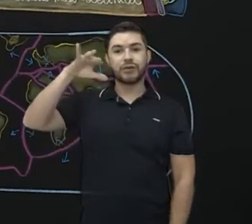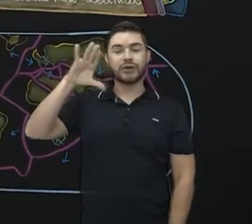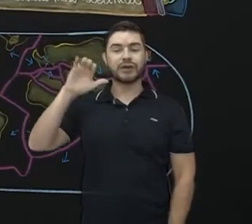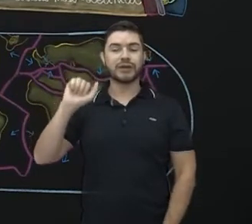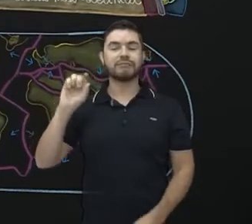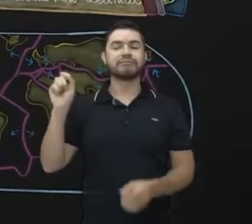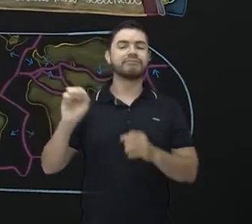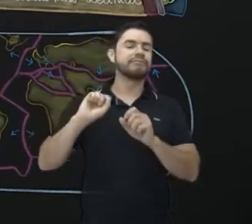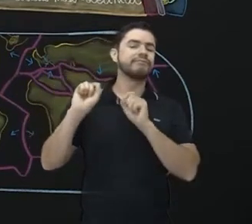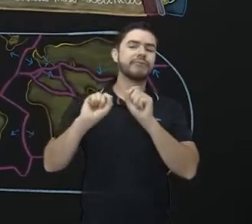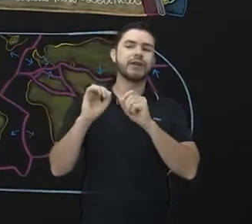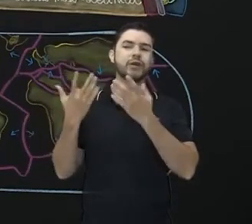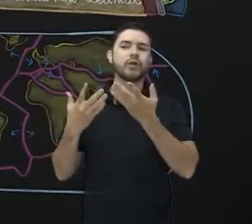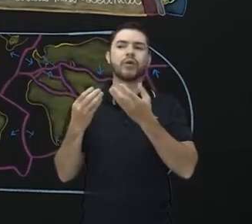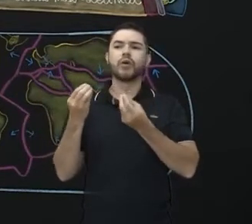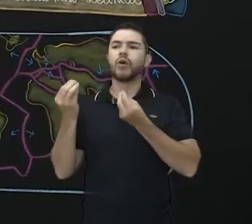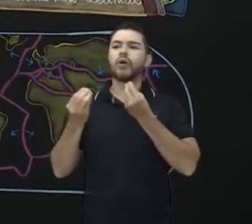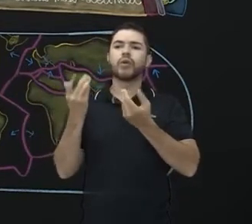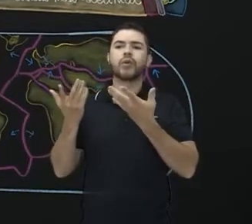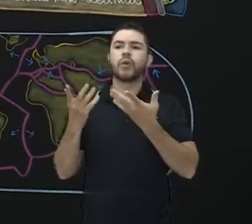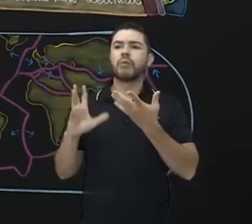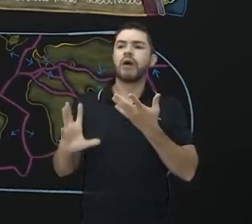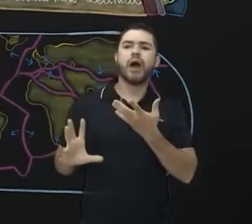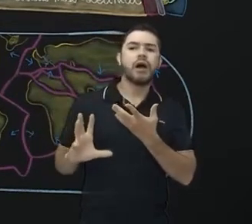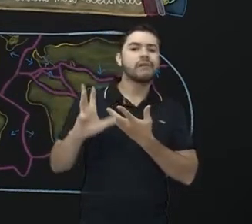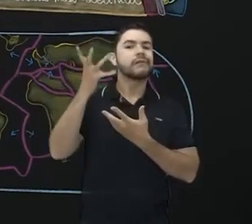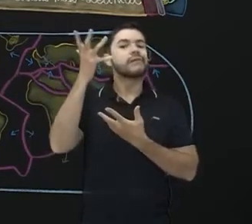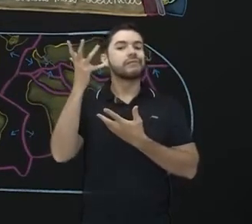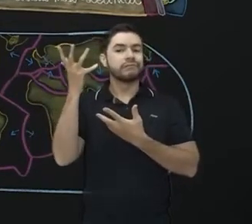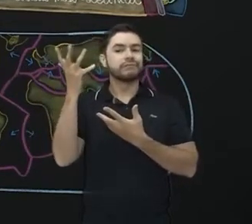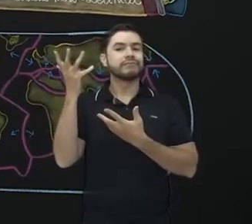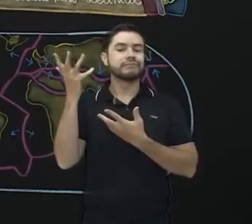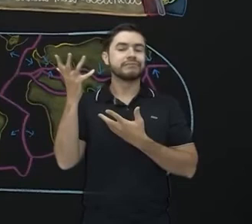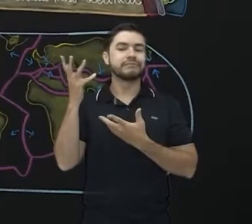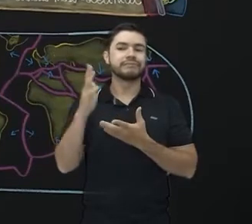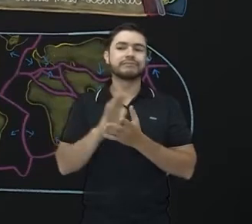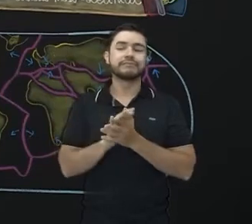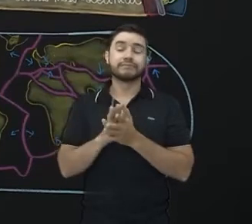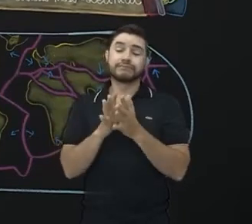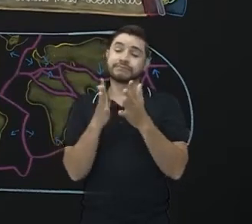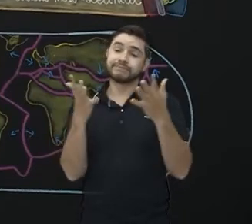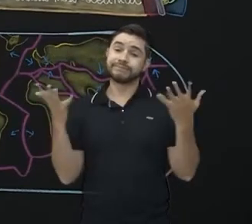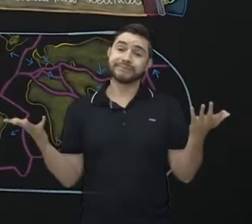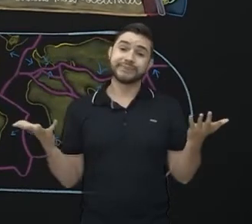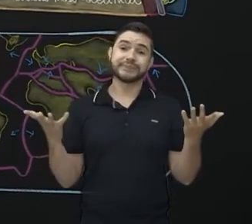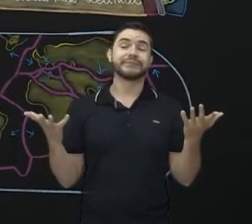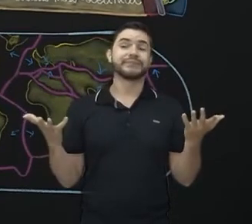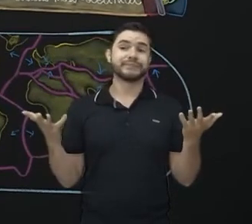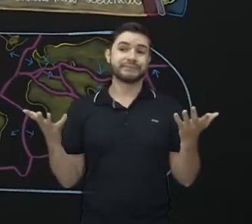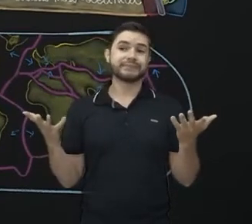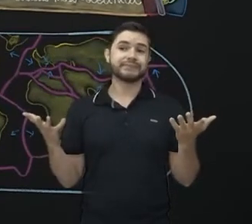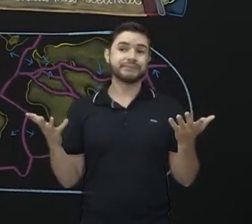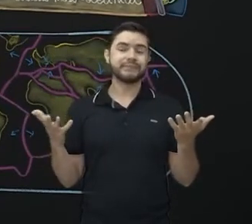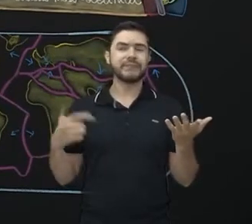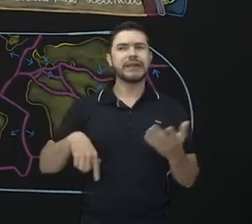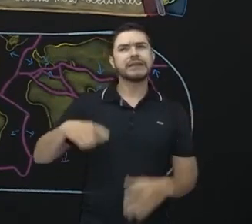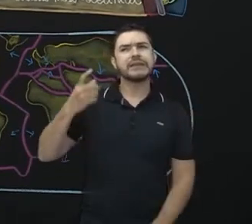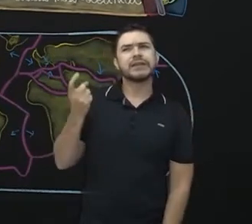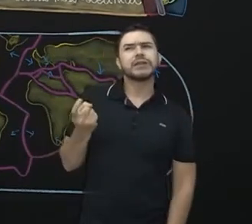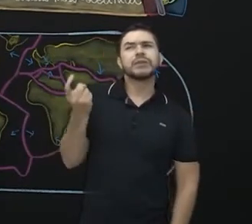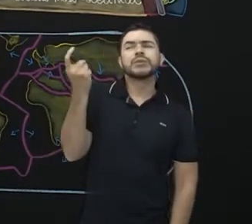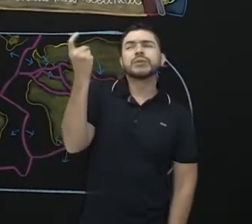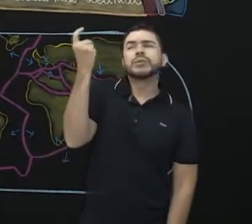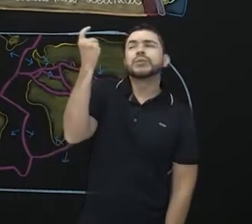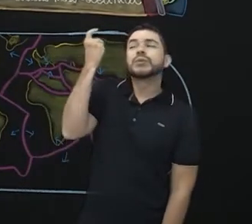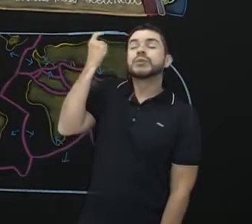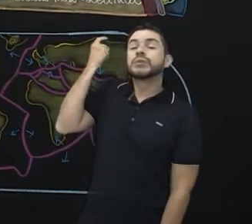dizer o quê? Como é que as coisas acabaram acontecendo? Dessa maneira, então, nós vamos retomar uma